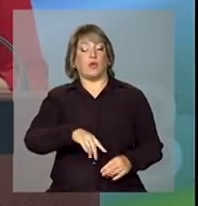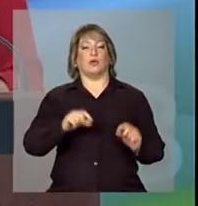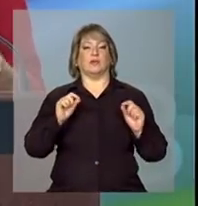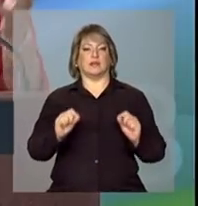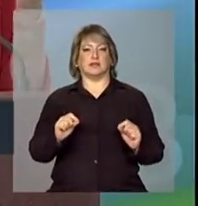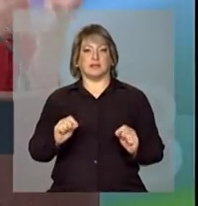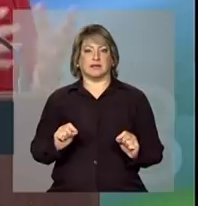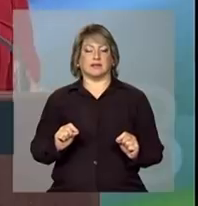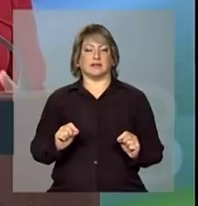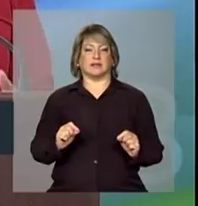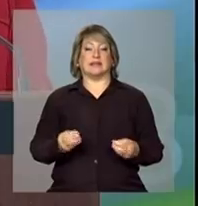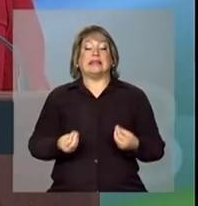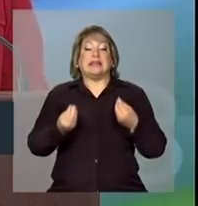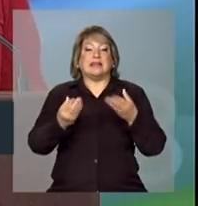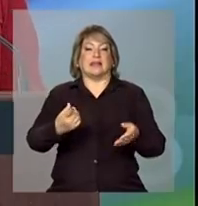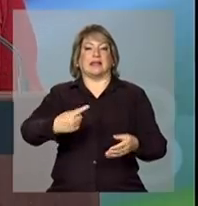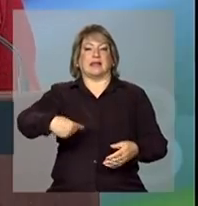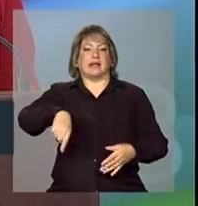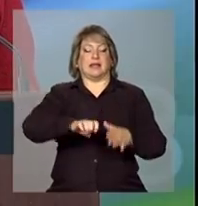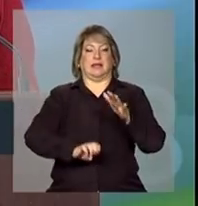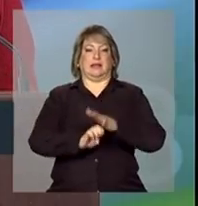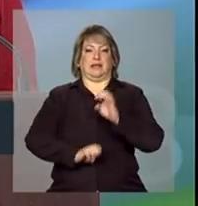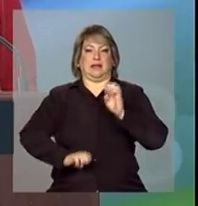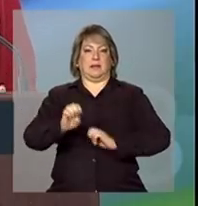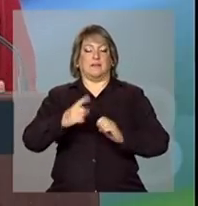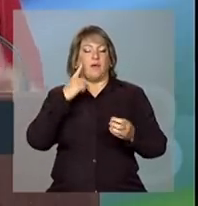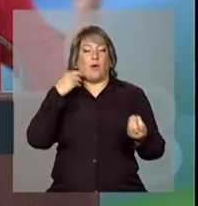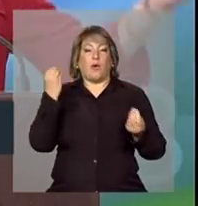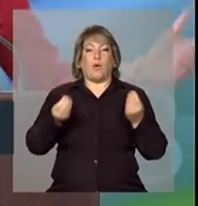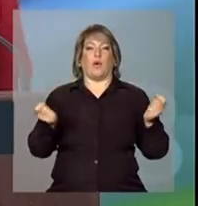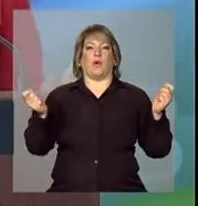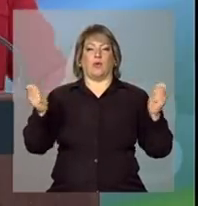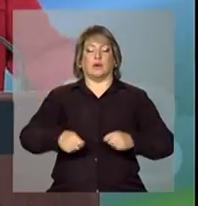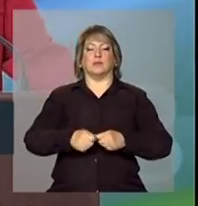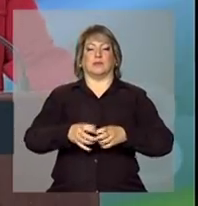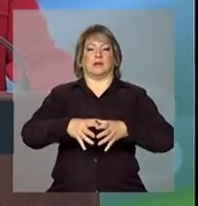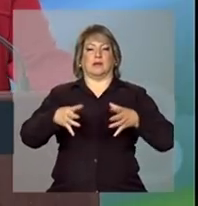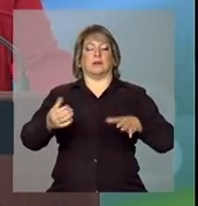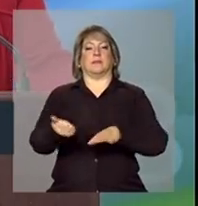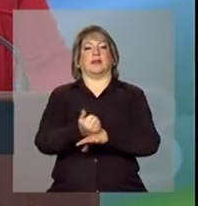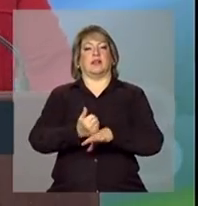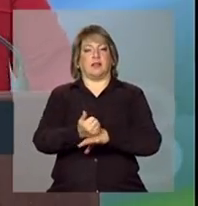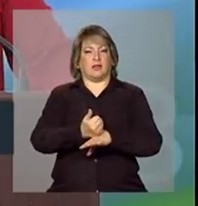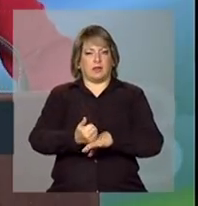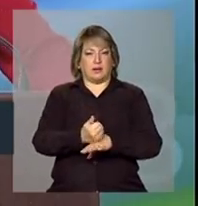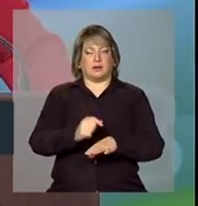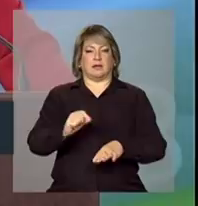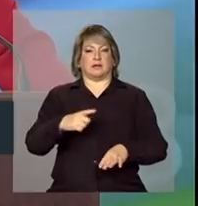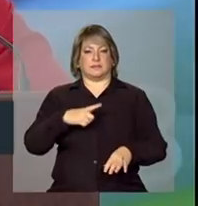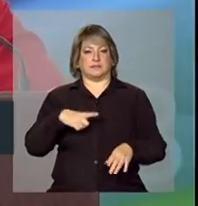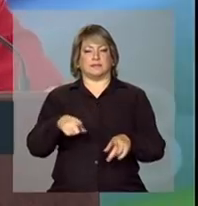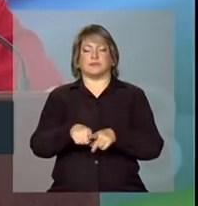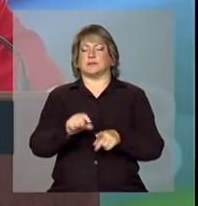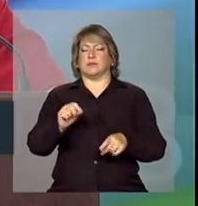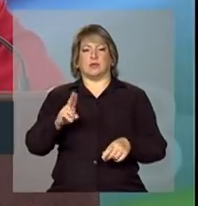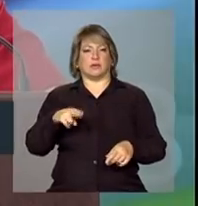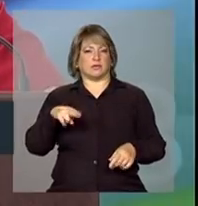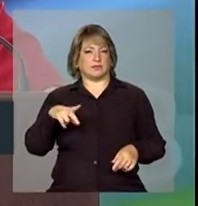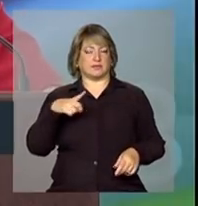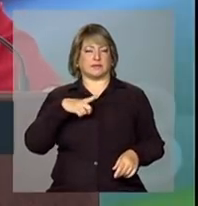levamos a essas empresas as condições para se expandirem, melhorarem e jamais